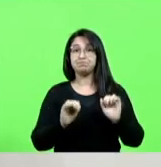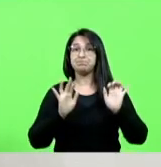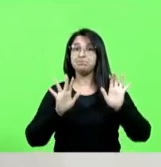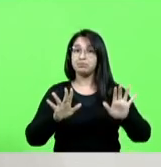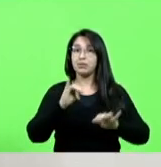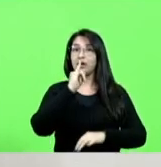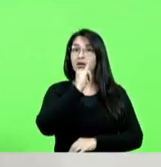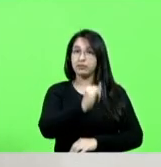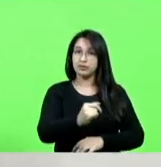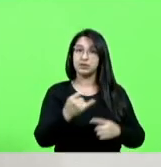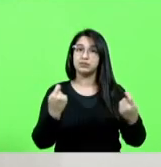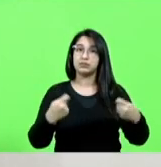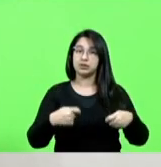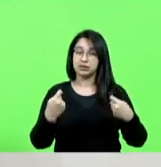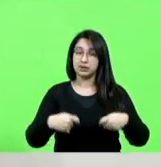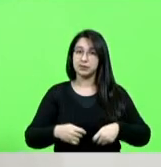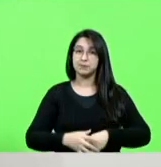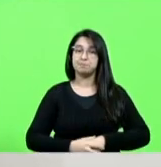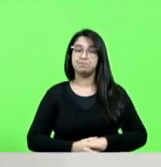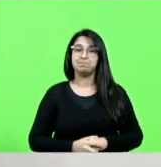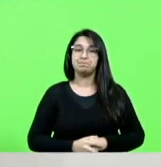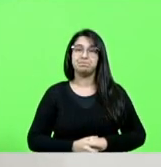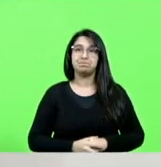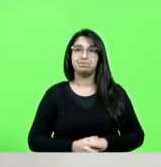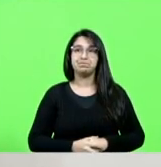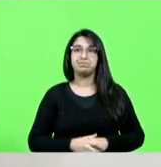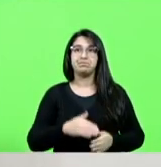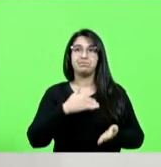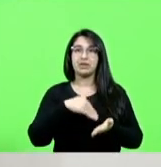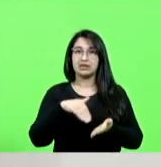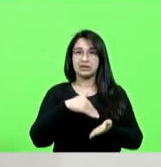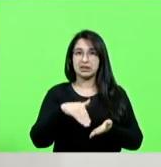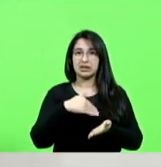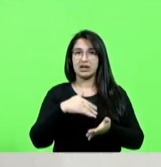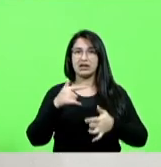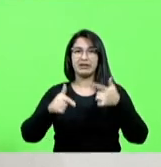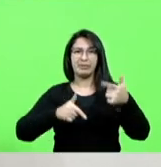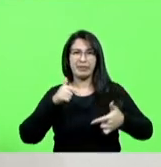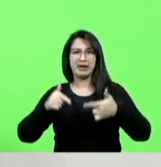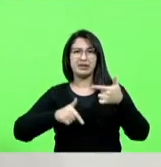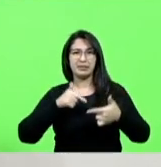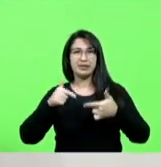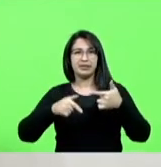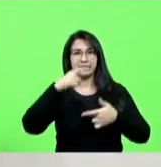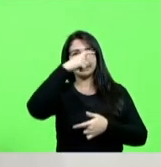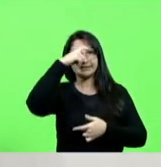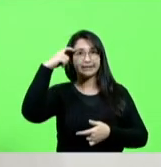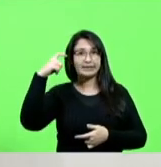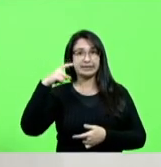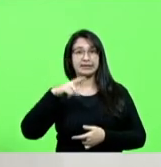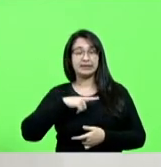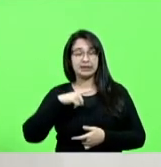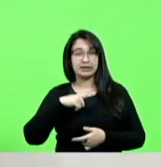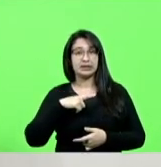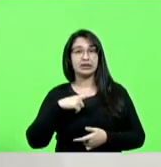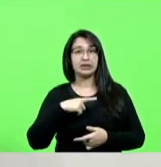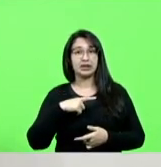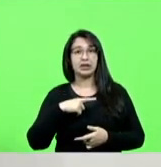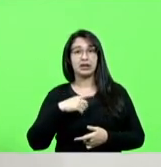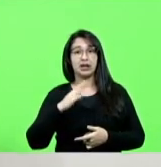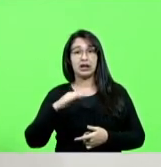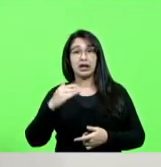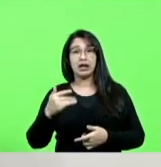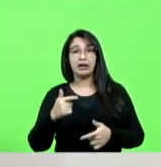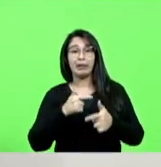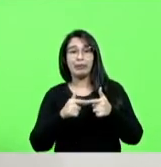querido não deixa a Secretaria trabalhar trabalhar trabalhar trabalhar e cada vez vocês encontram um problema